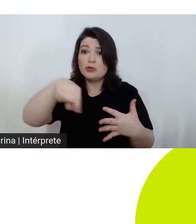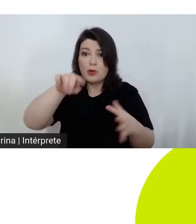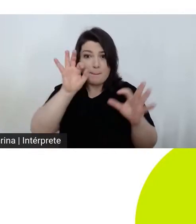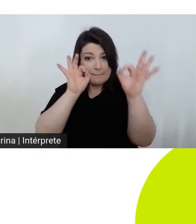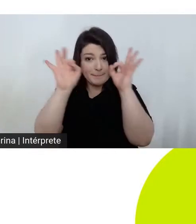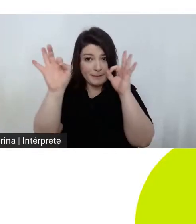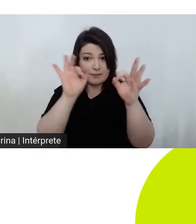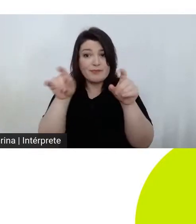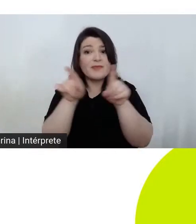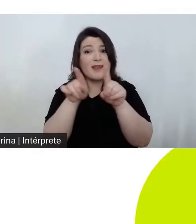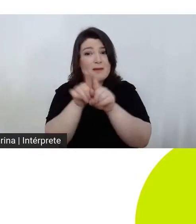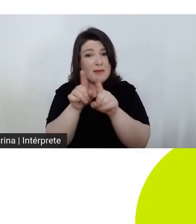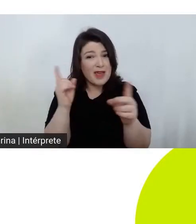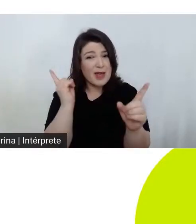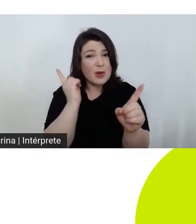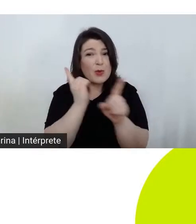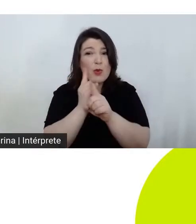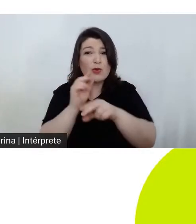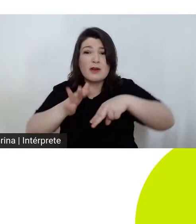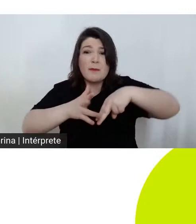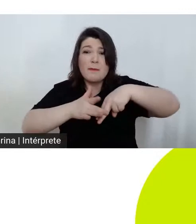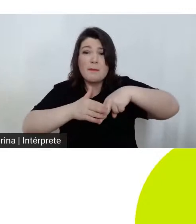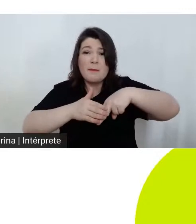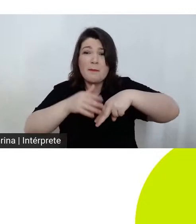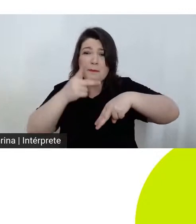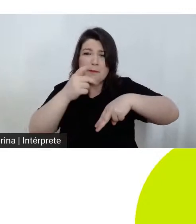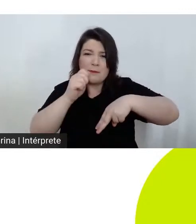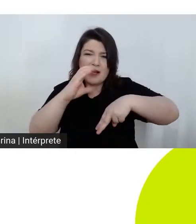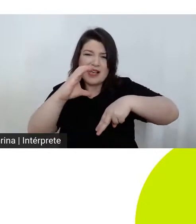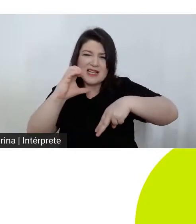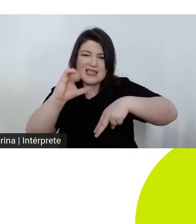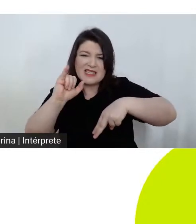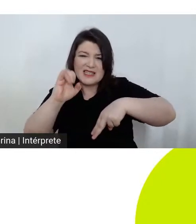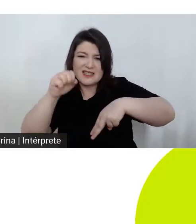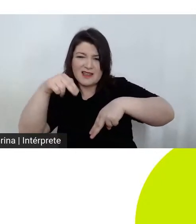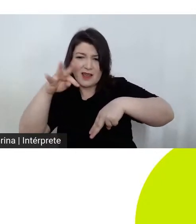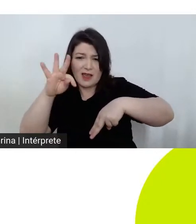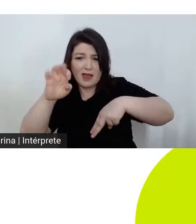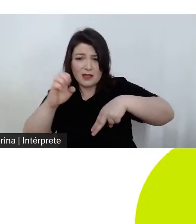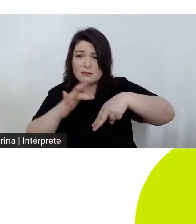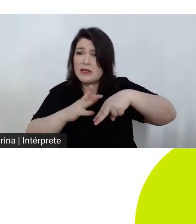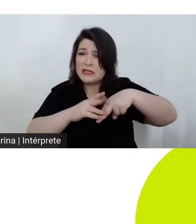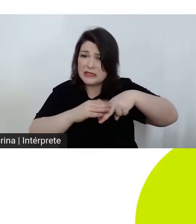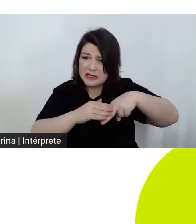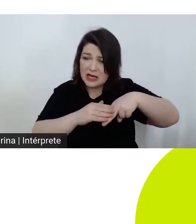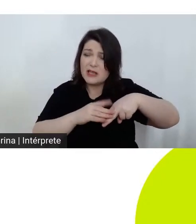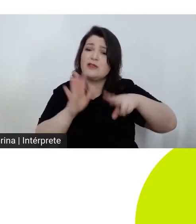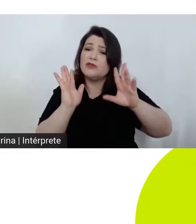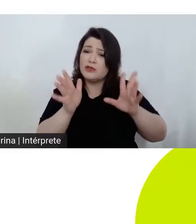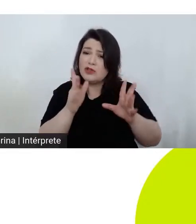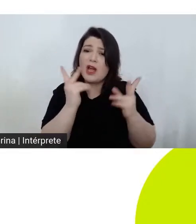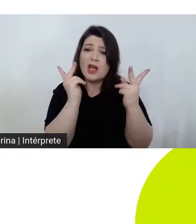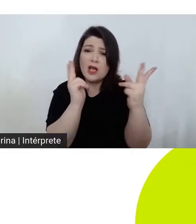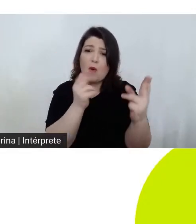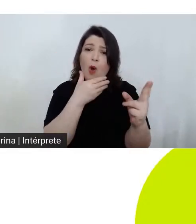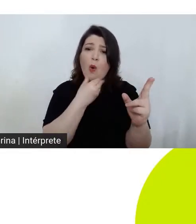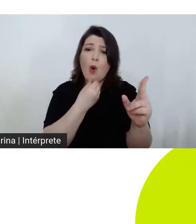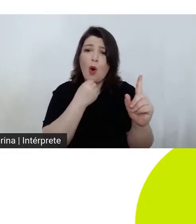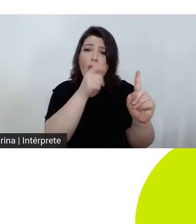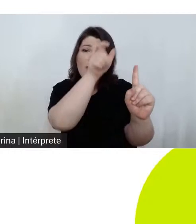E a partir desse impacto que eu tive, essa ideia de que ele parecia